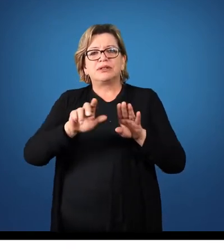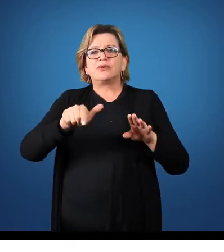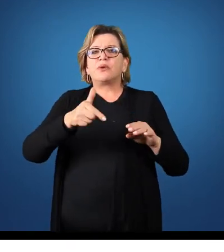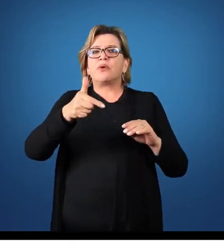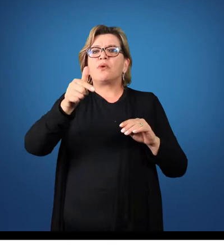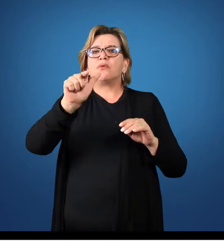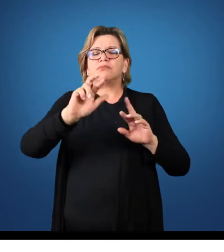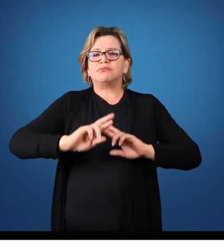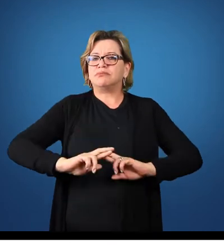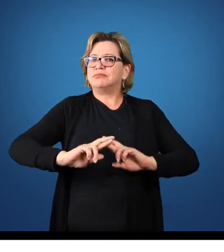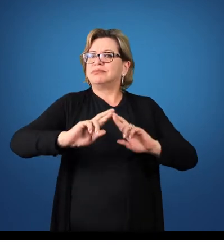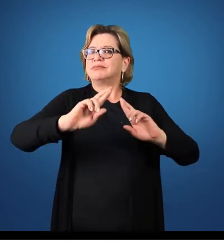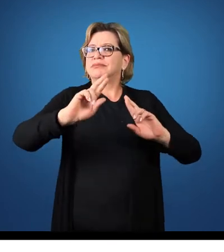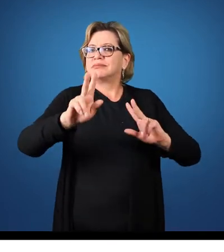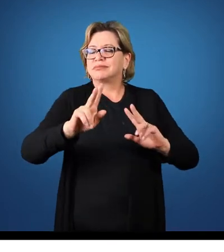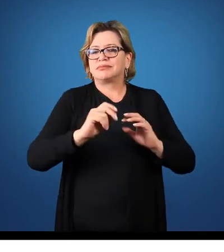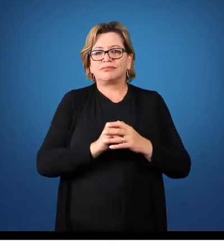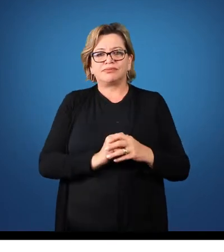outra situação.